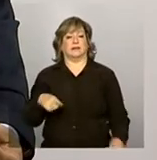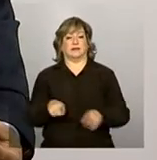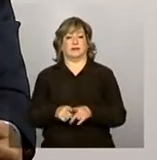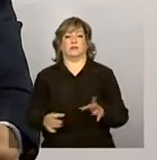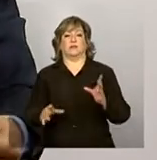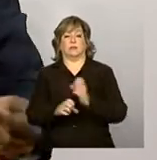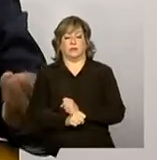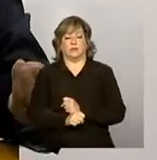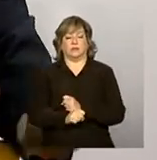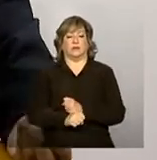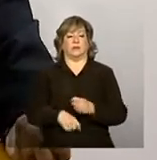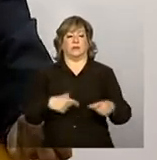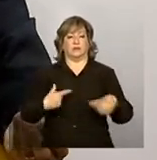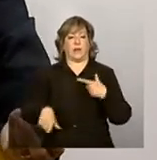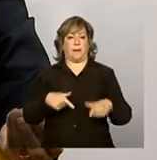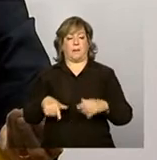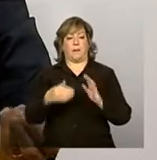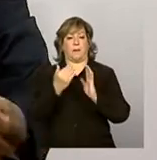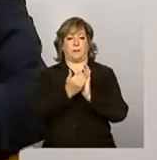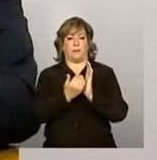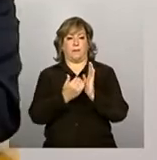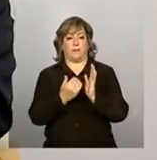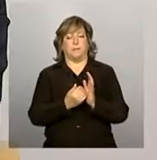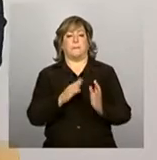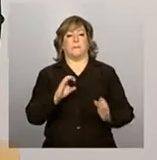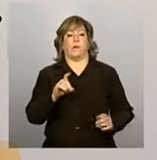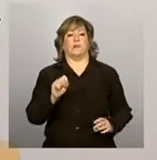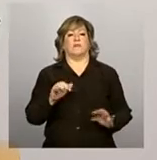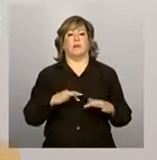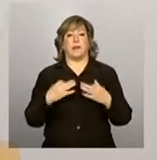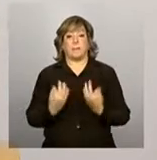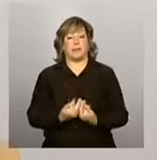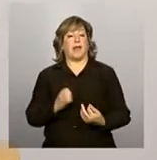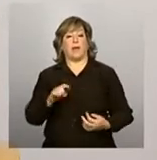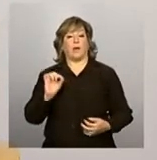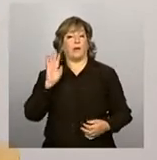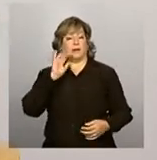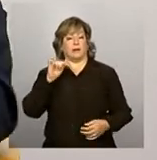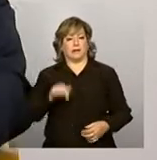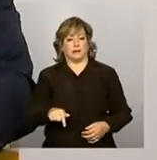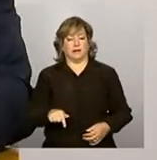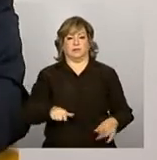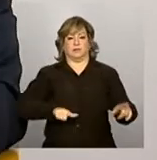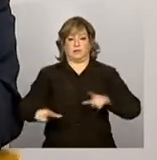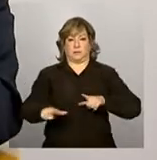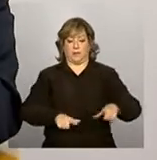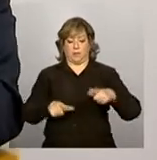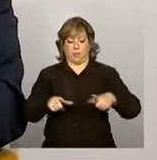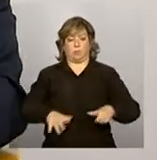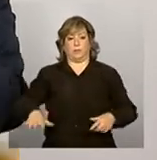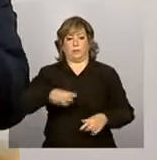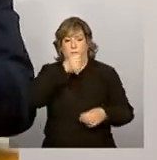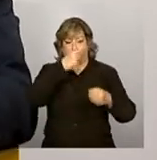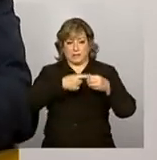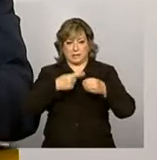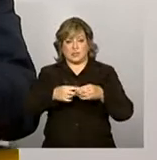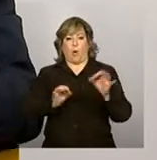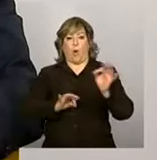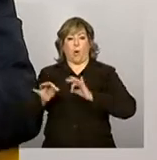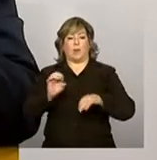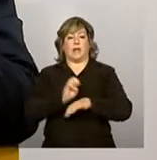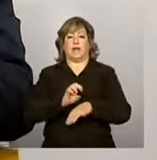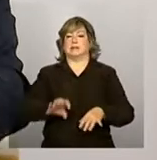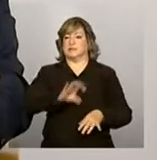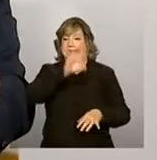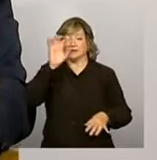do programa Bolsa Família e do Cadastro Único, é a localidade, é a gestão municipal, é a coordenação estadual, que tem condições de